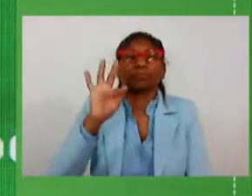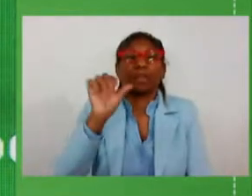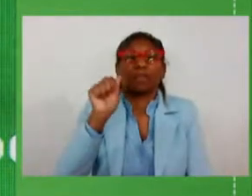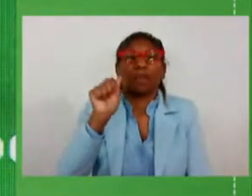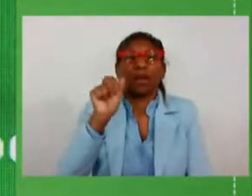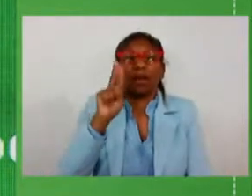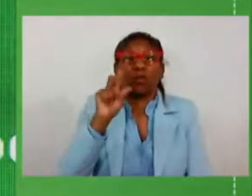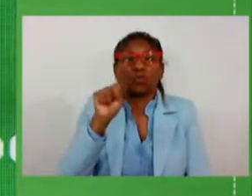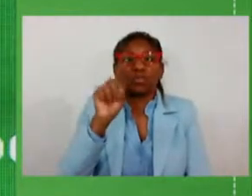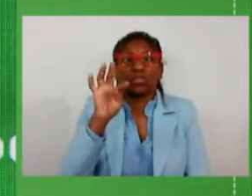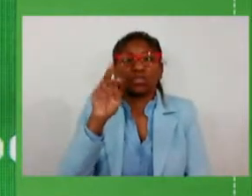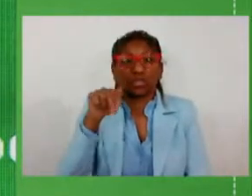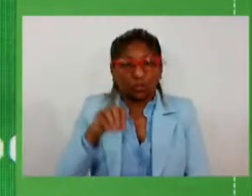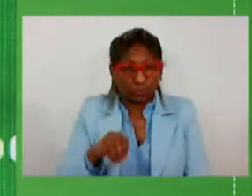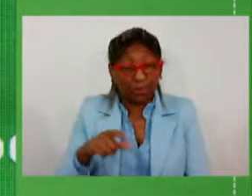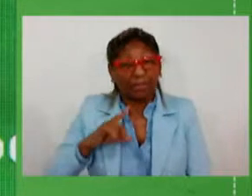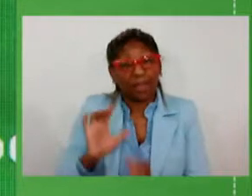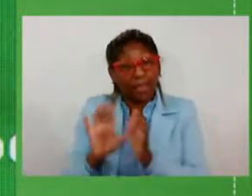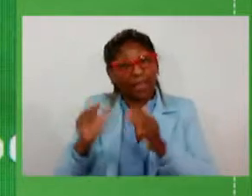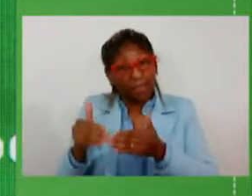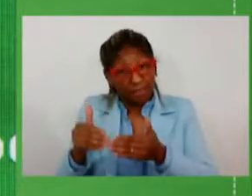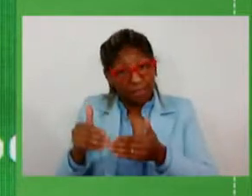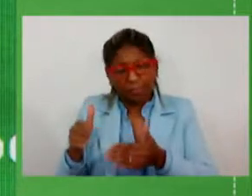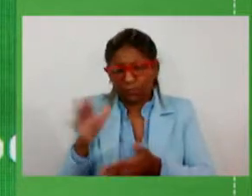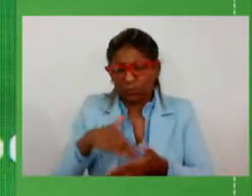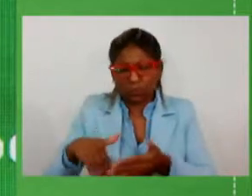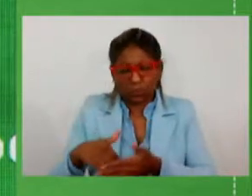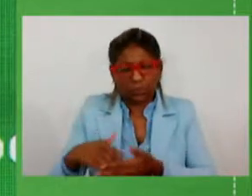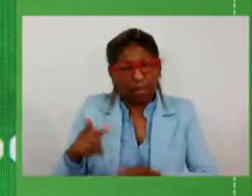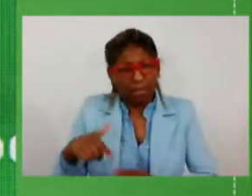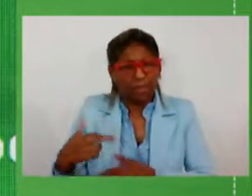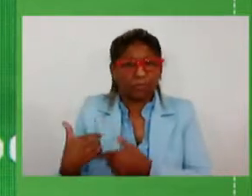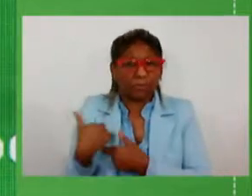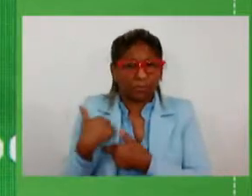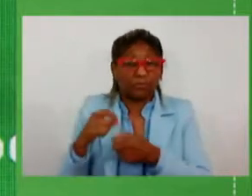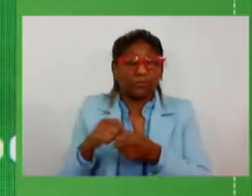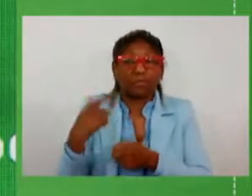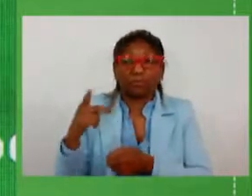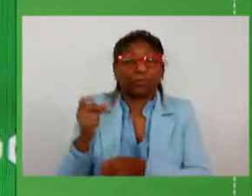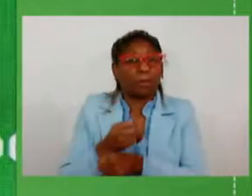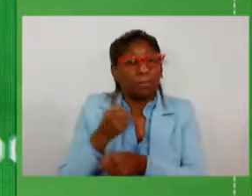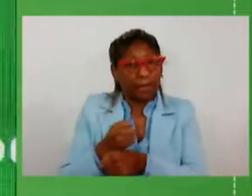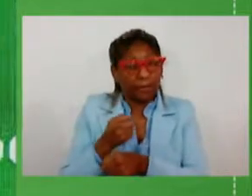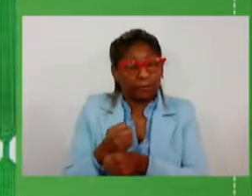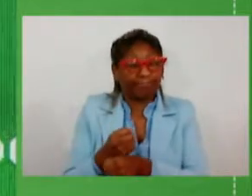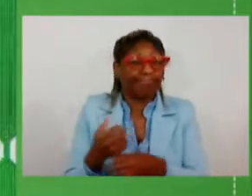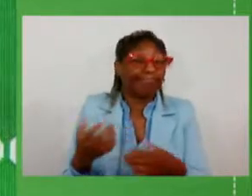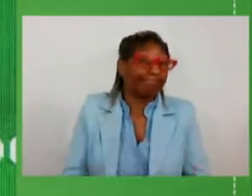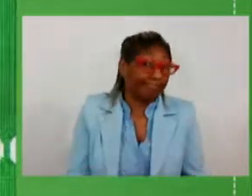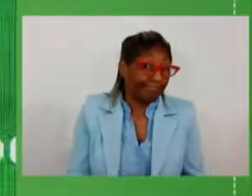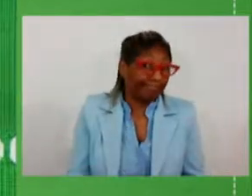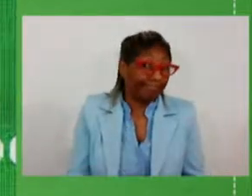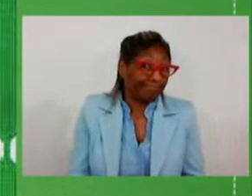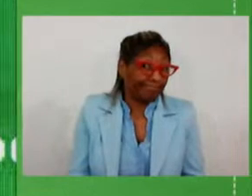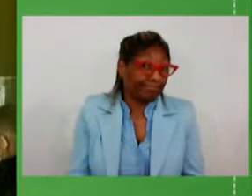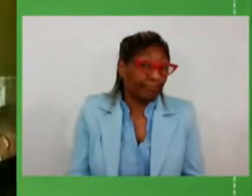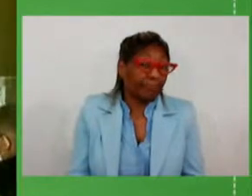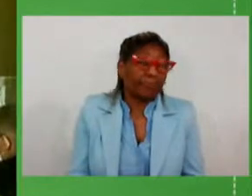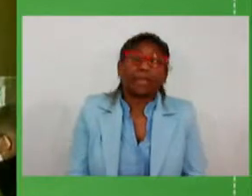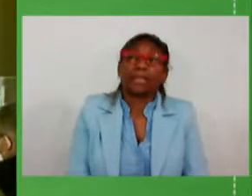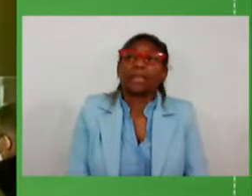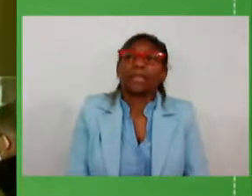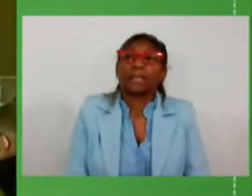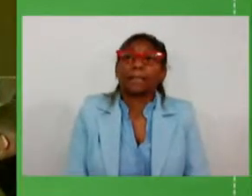a equipe inteira a incumbência de tocar e executar essas obras governador quero ressaltar como o senhor falou